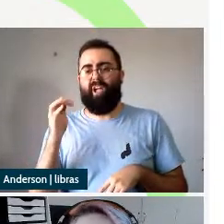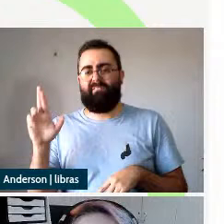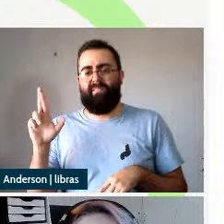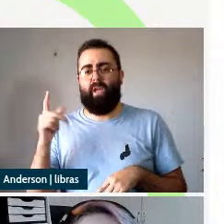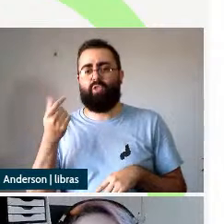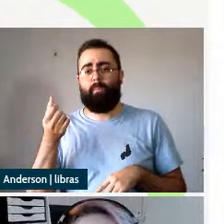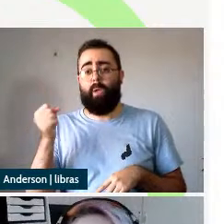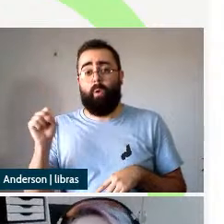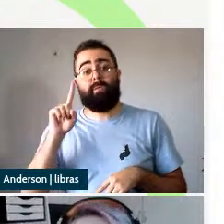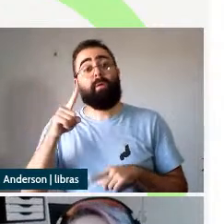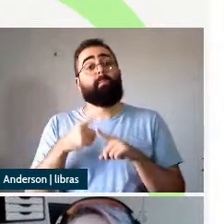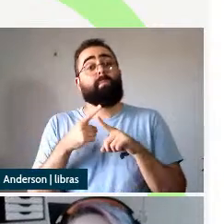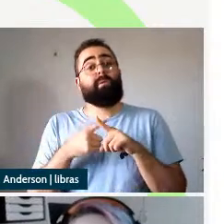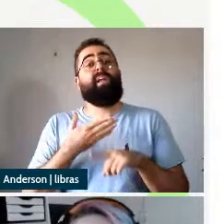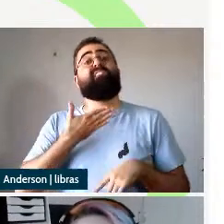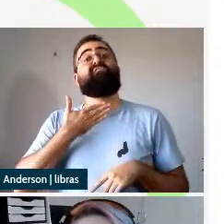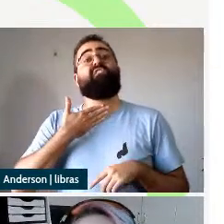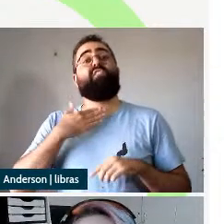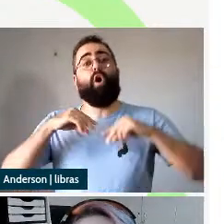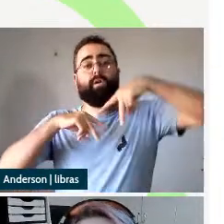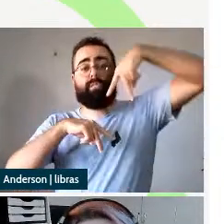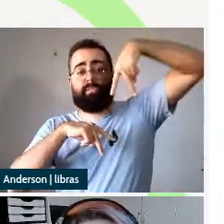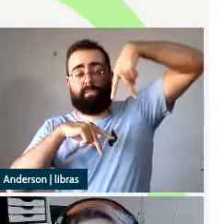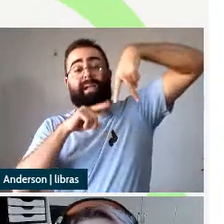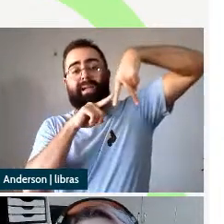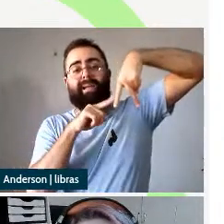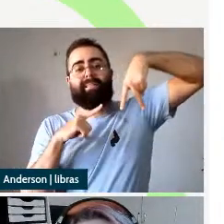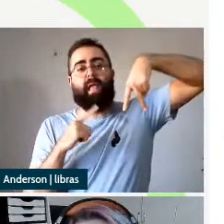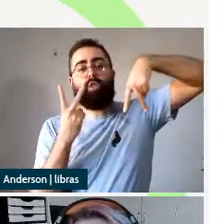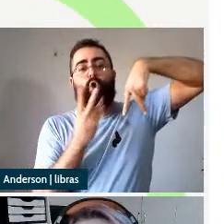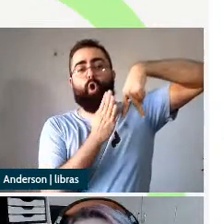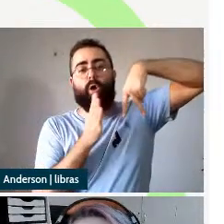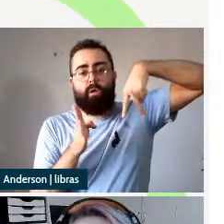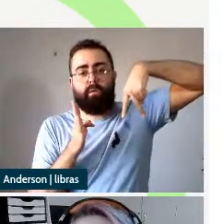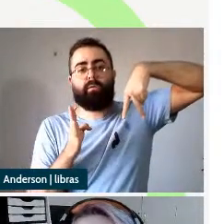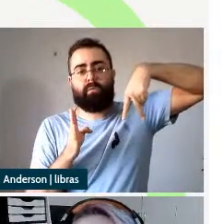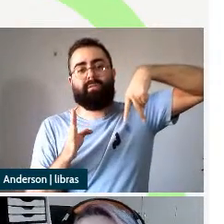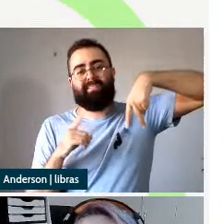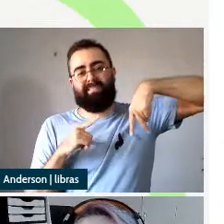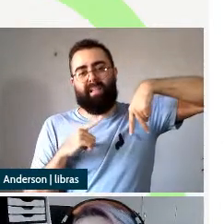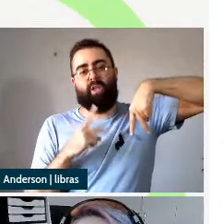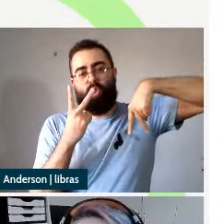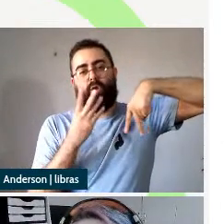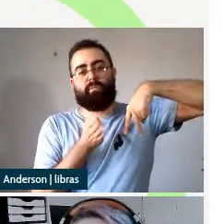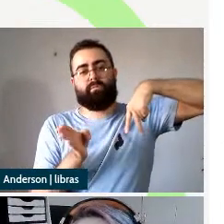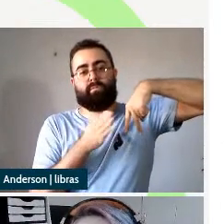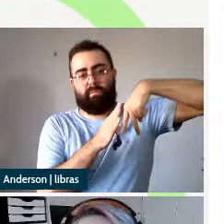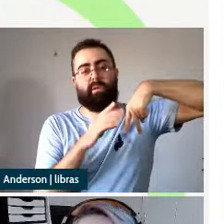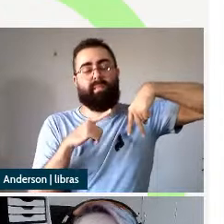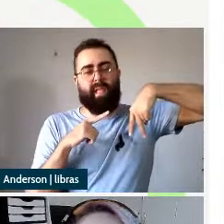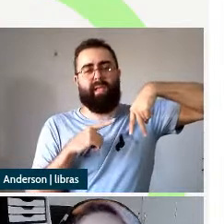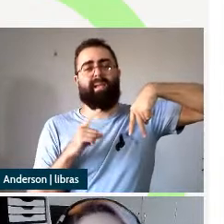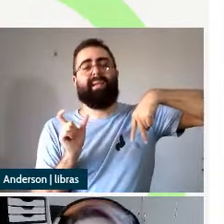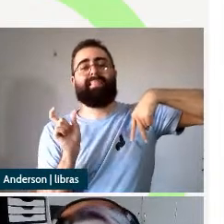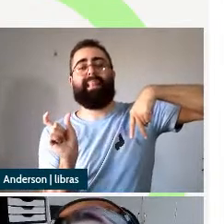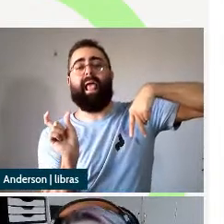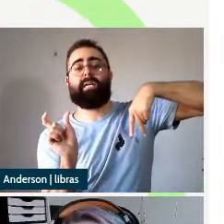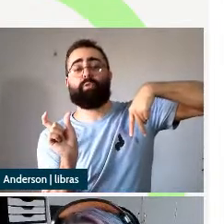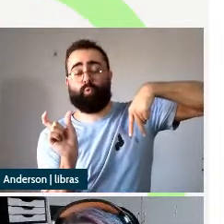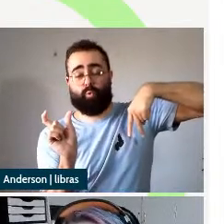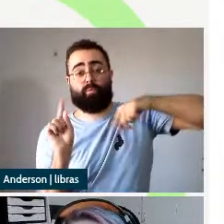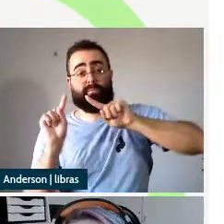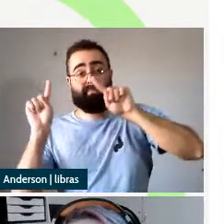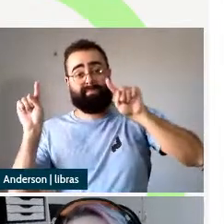no caso como é uma passiva a gente está usando o voice passivo de Schaffer 2008 que só tem o traço de agente ele vai